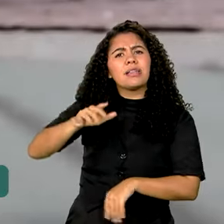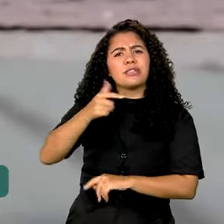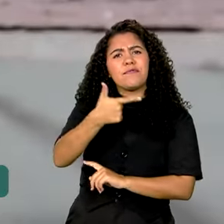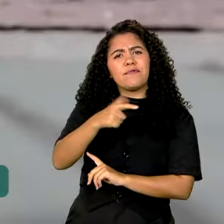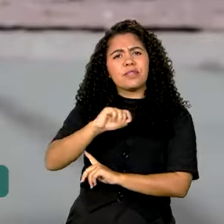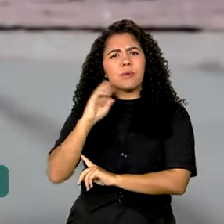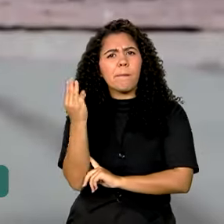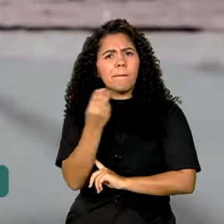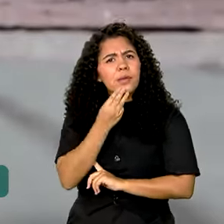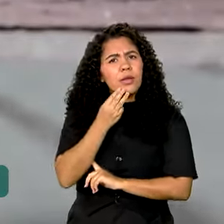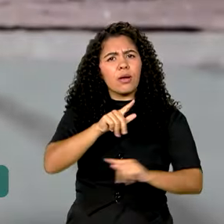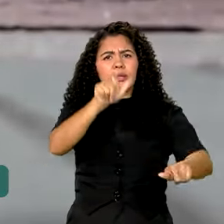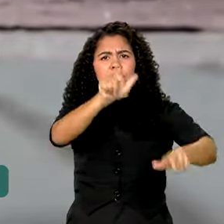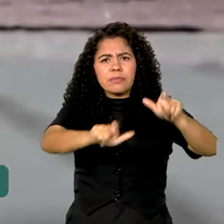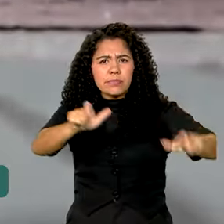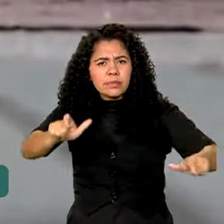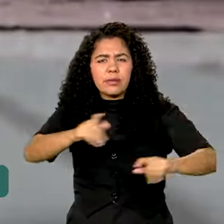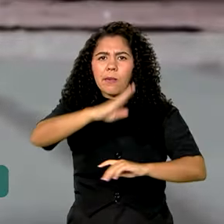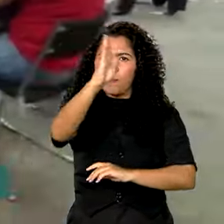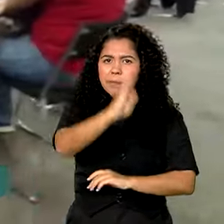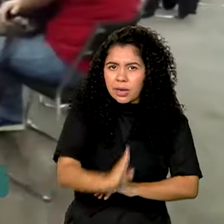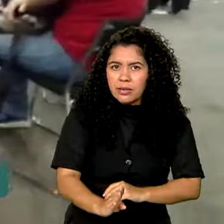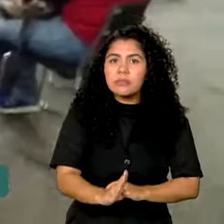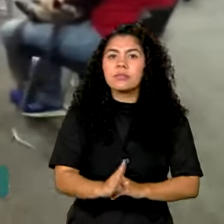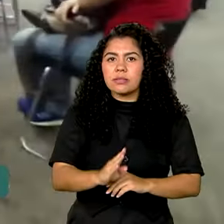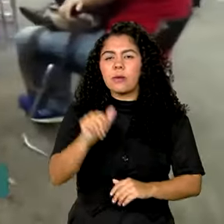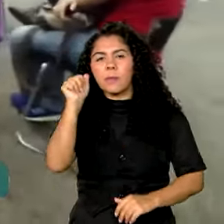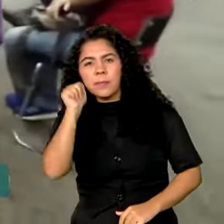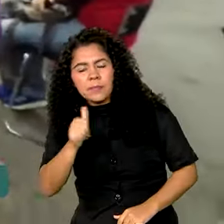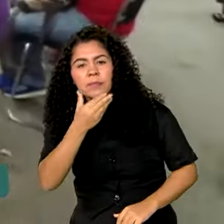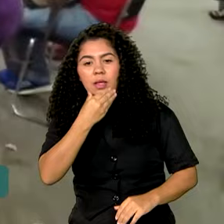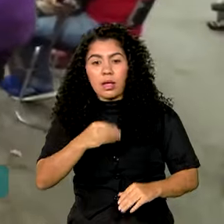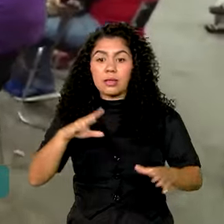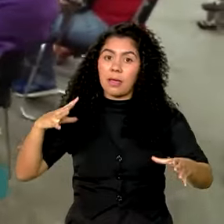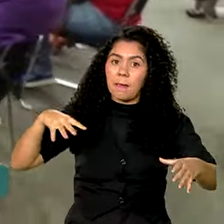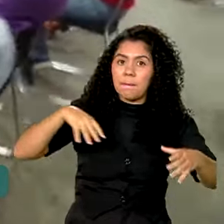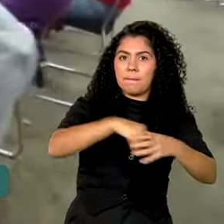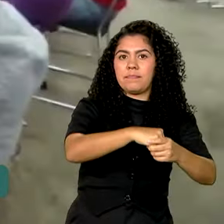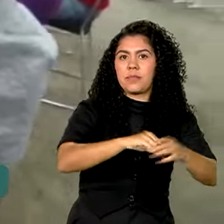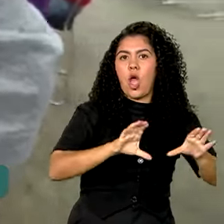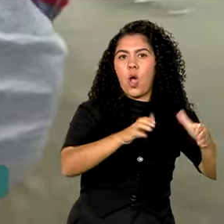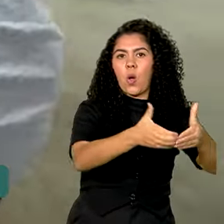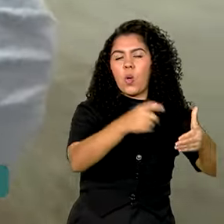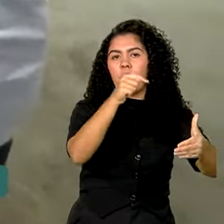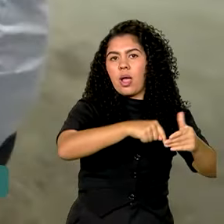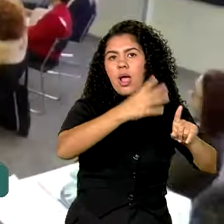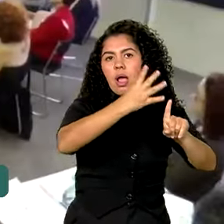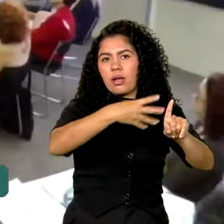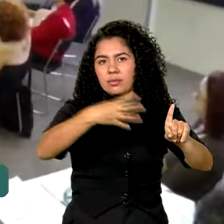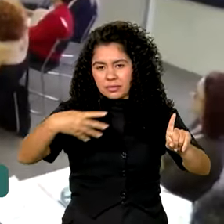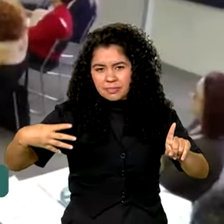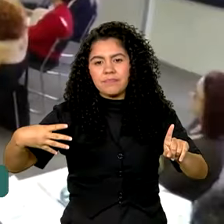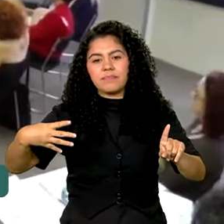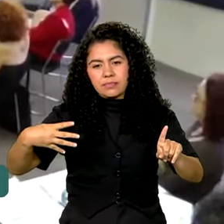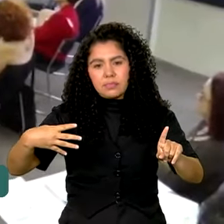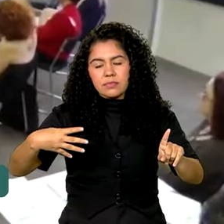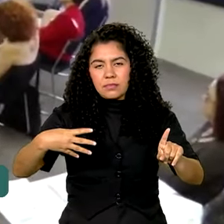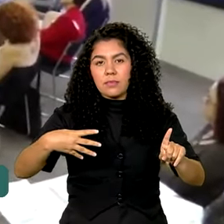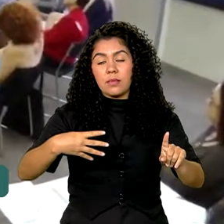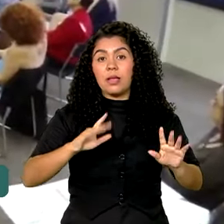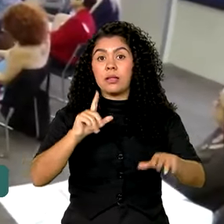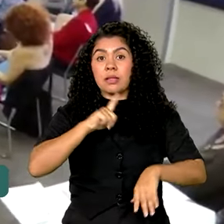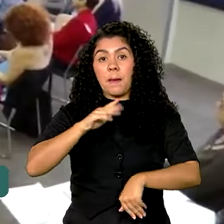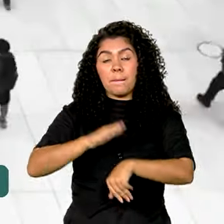milhões de brasileiros e brasileiras que fazem parte da comunidade LGBTQIA+. E